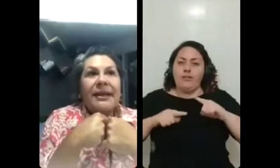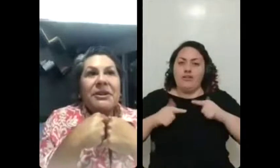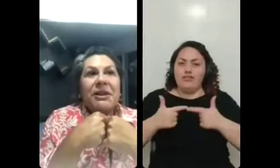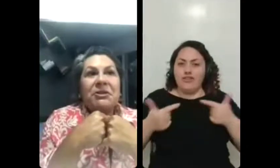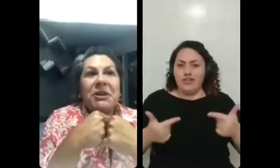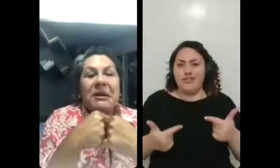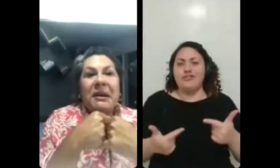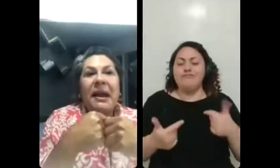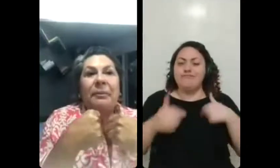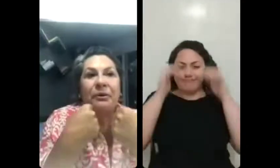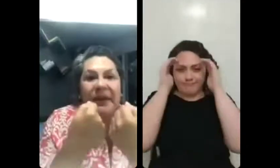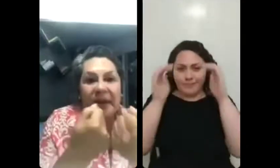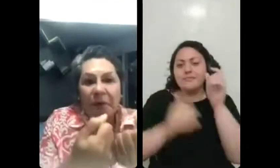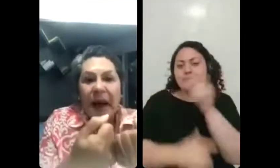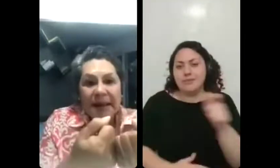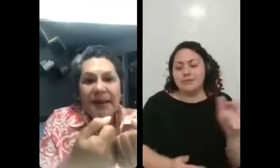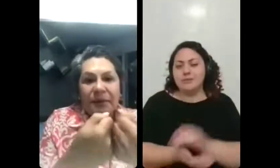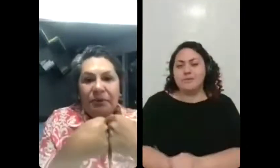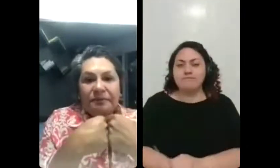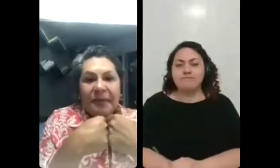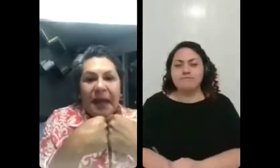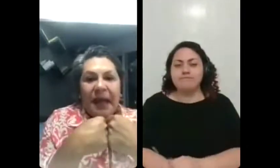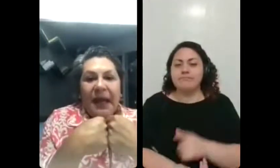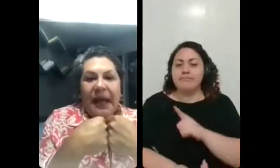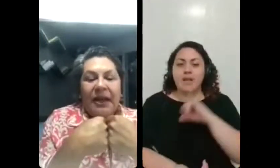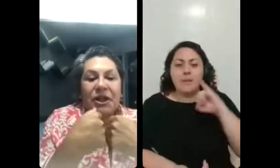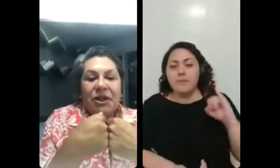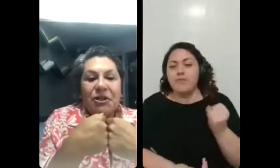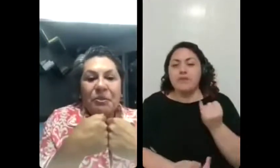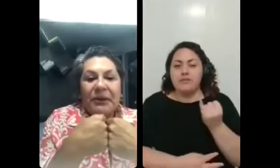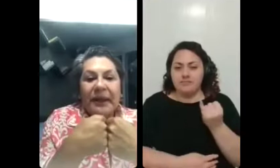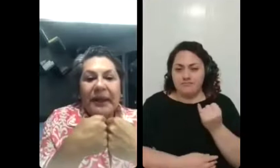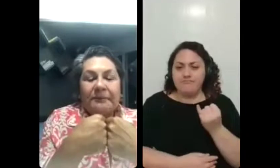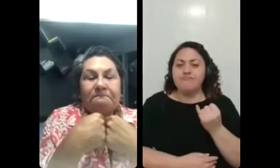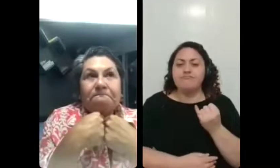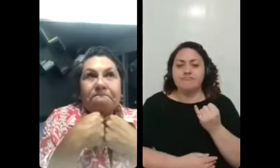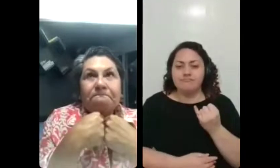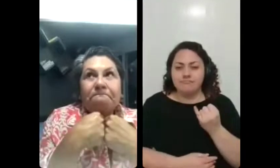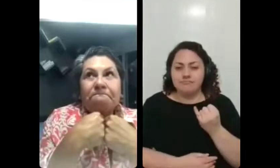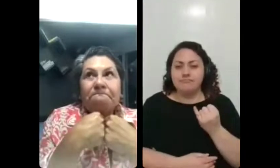É a gente aproveitar o máximo e a gente poder